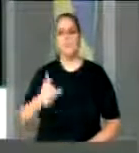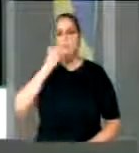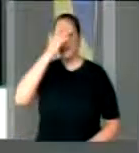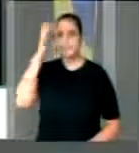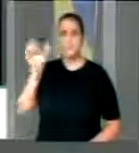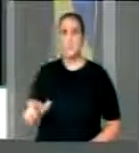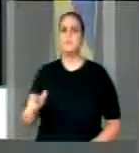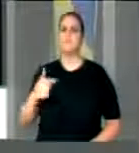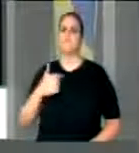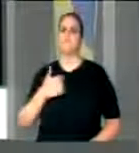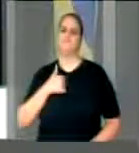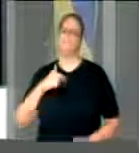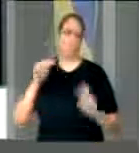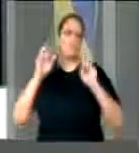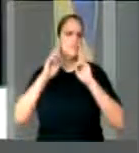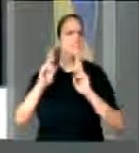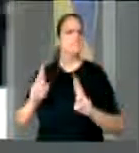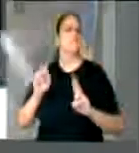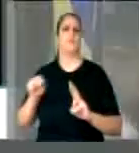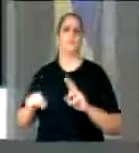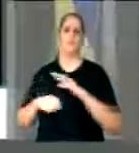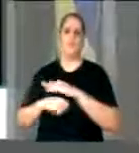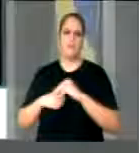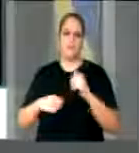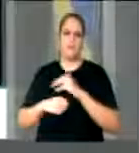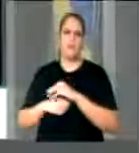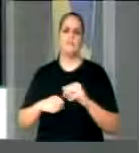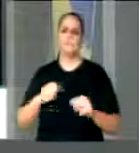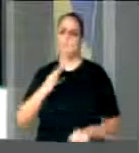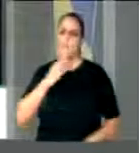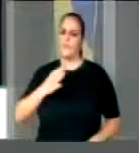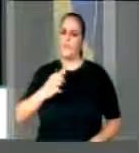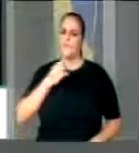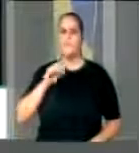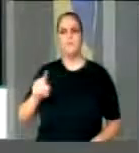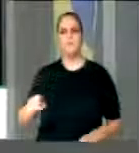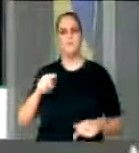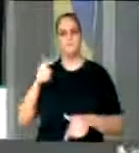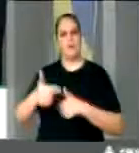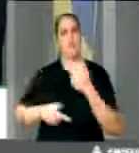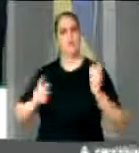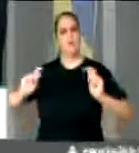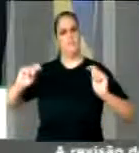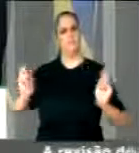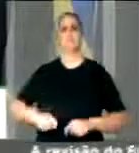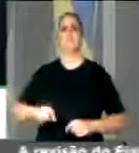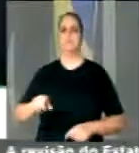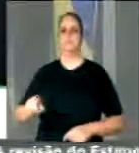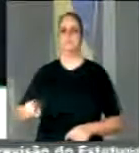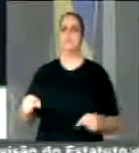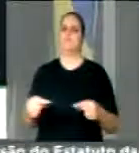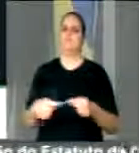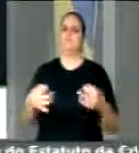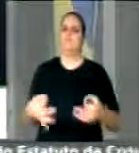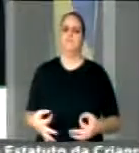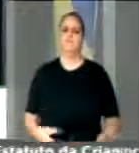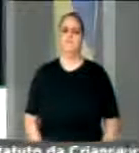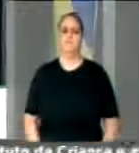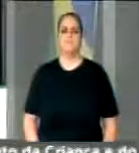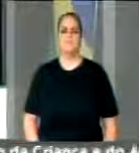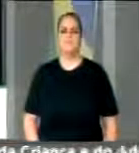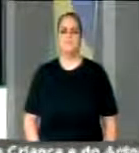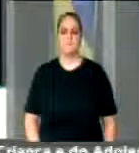Agora o deputado Júnior Marreca, quem fala, a gente acompanha. Eu quero saudar também todas as